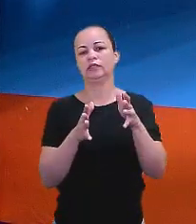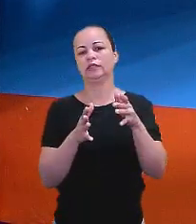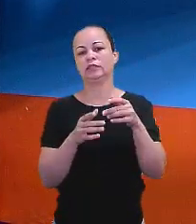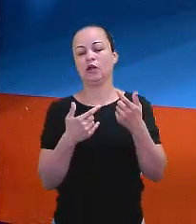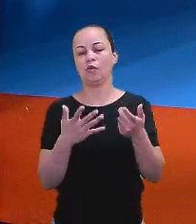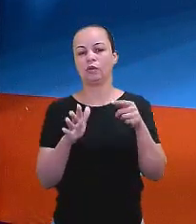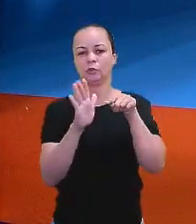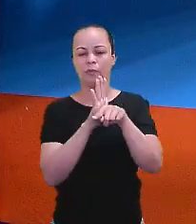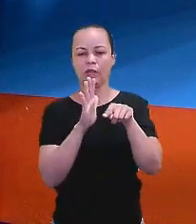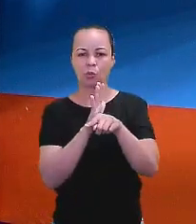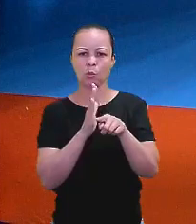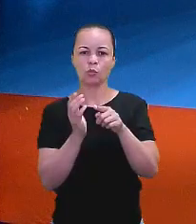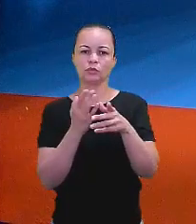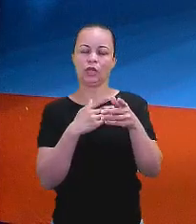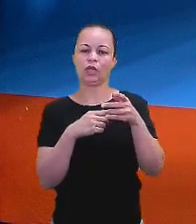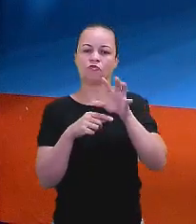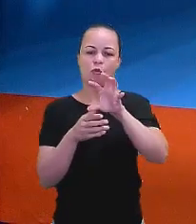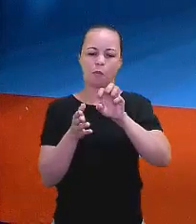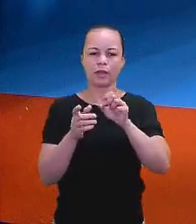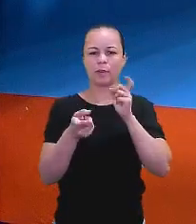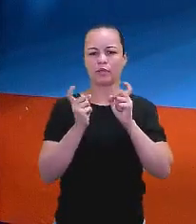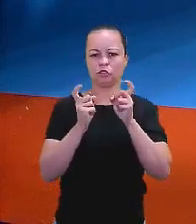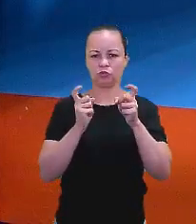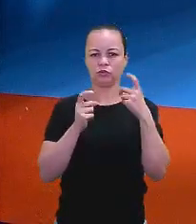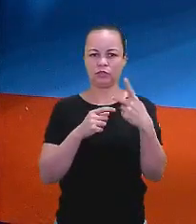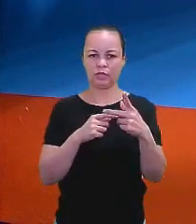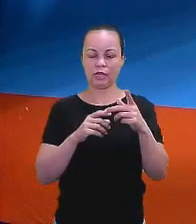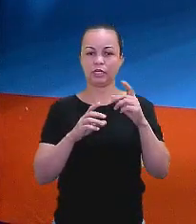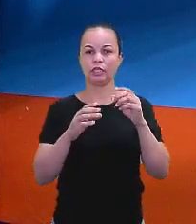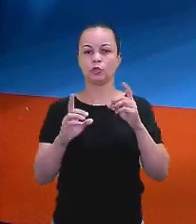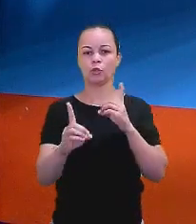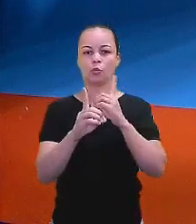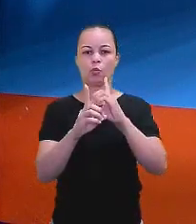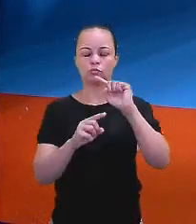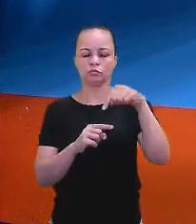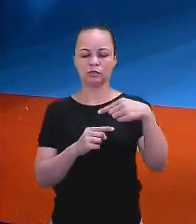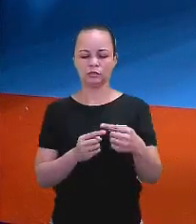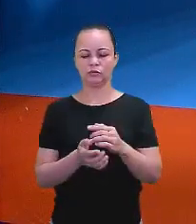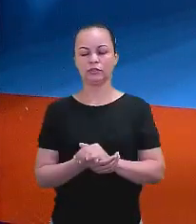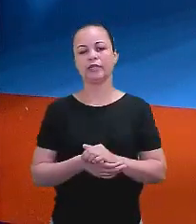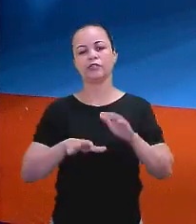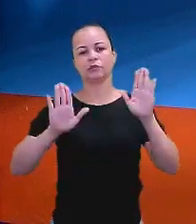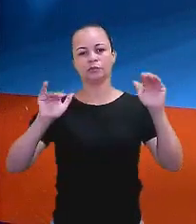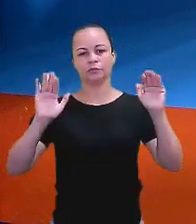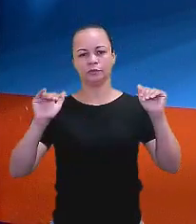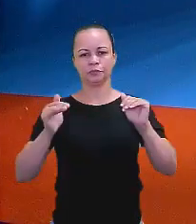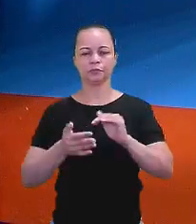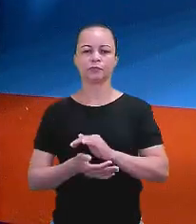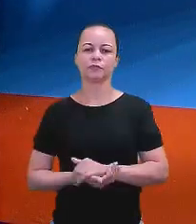discutir no nosso próximo encontro. Então, por hoje é só. See you there and goodbye. Bye.